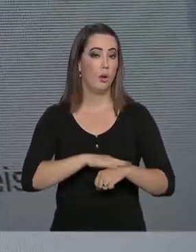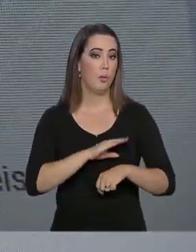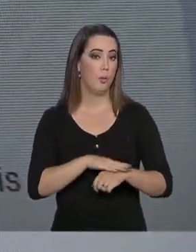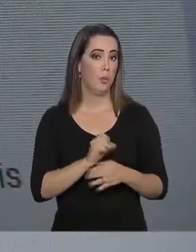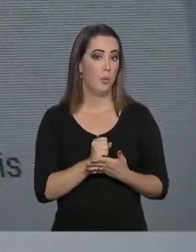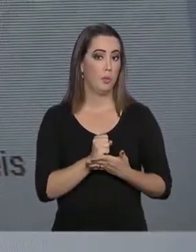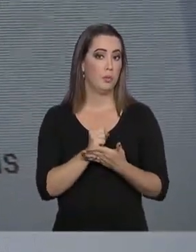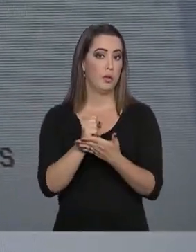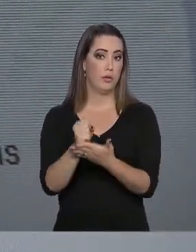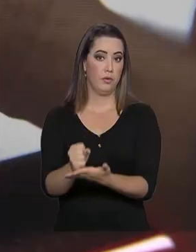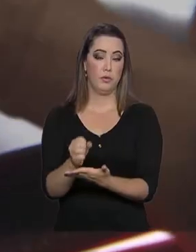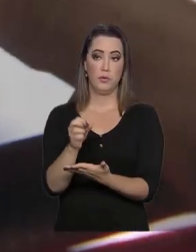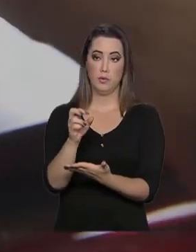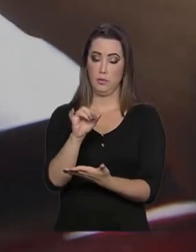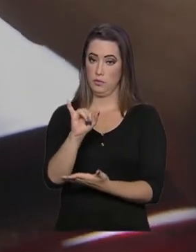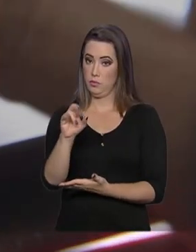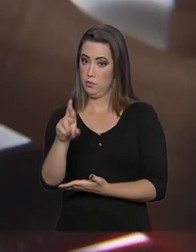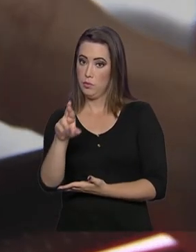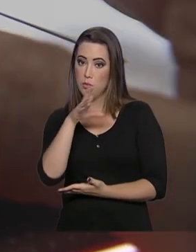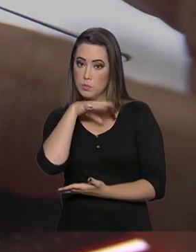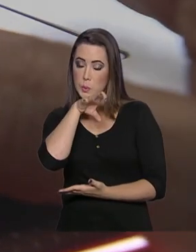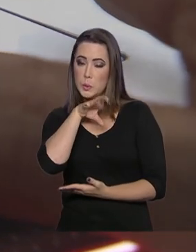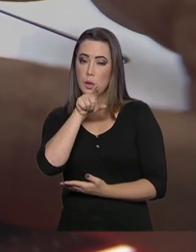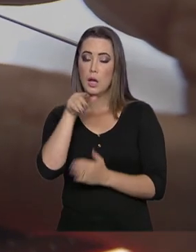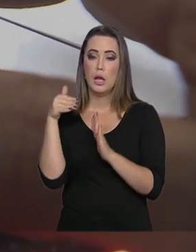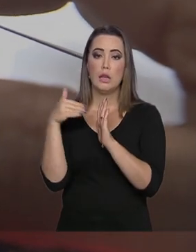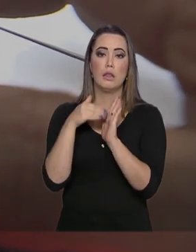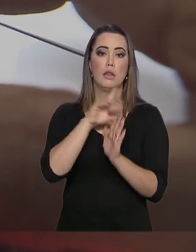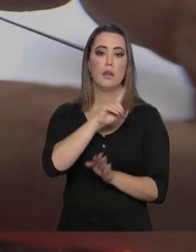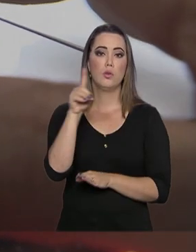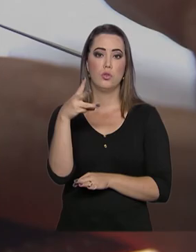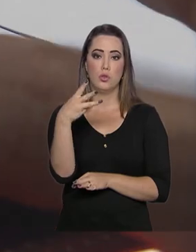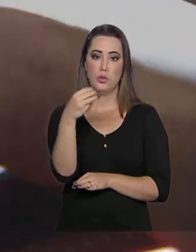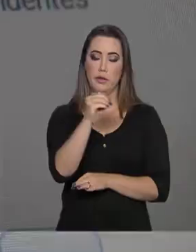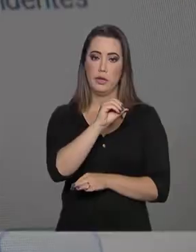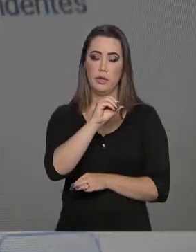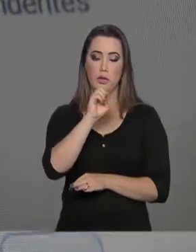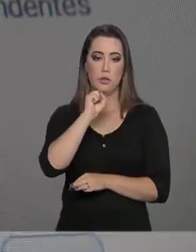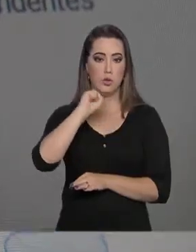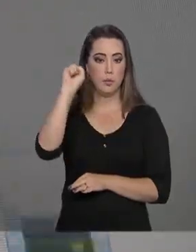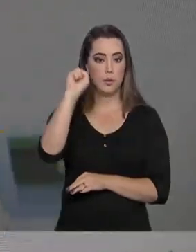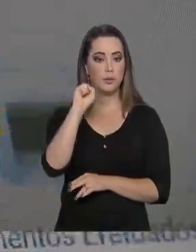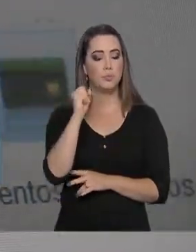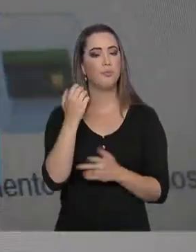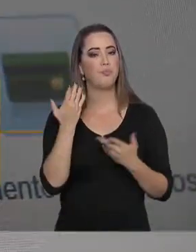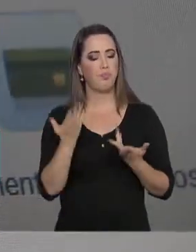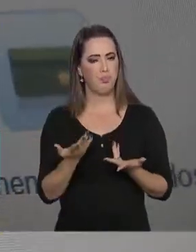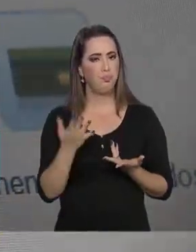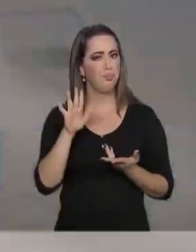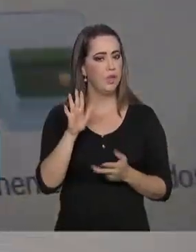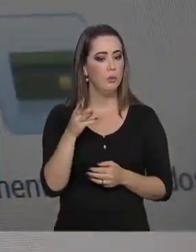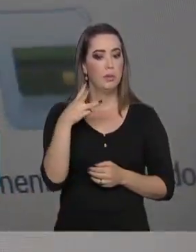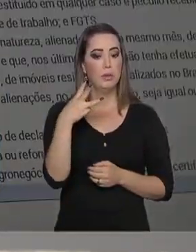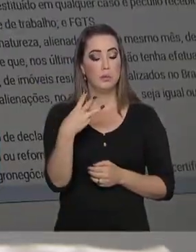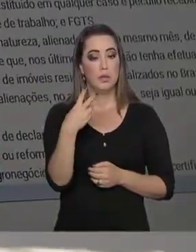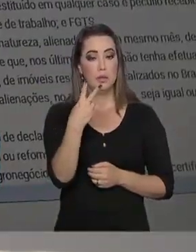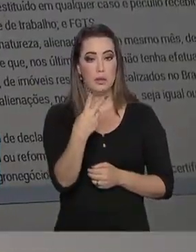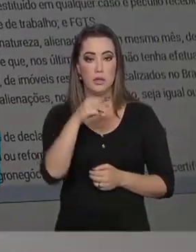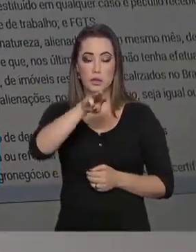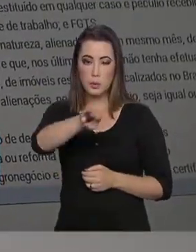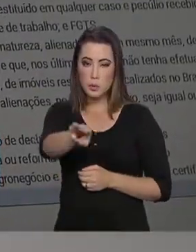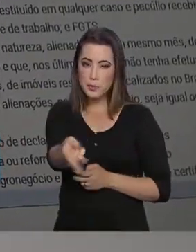para a entrega da declaração do imposto de renda vai até o dia 30 de abril. A expectativa é de que 32